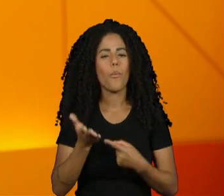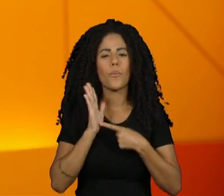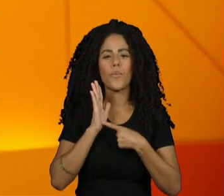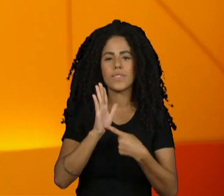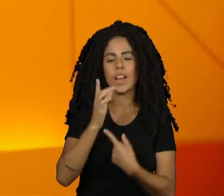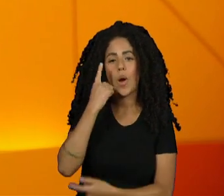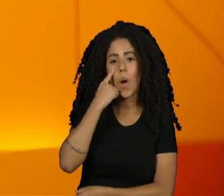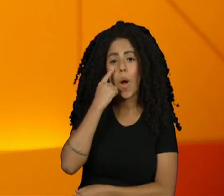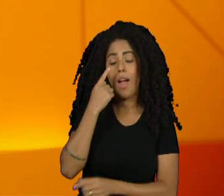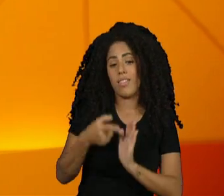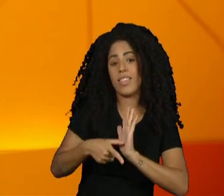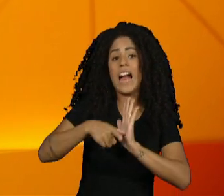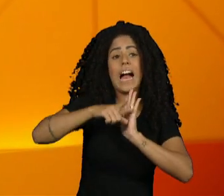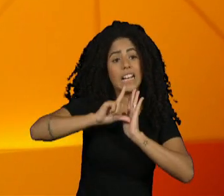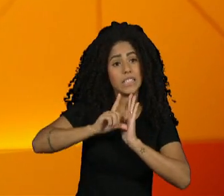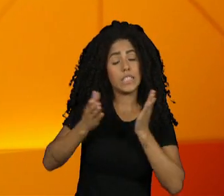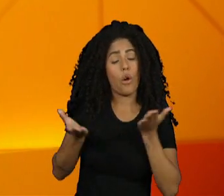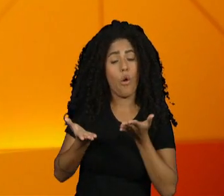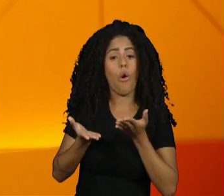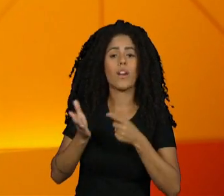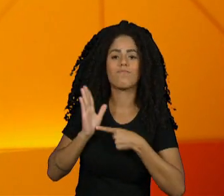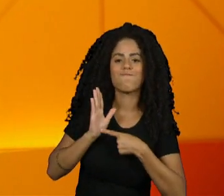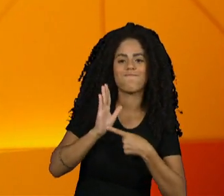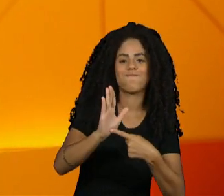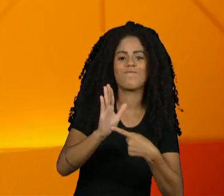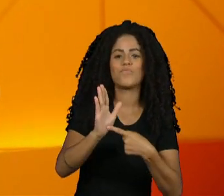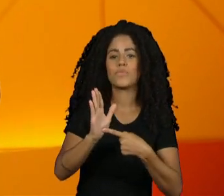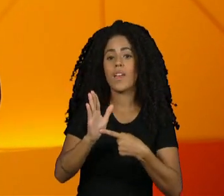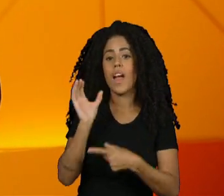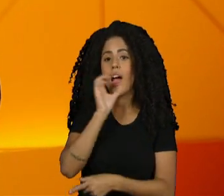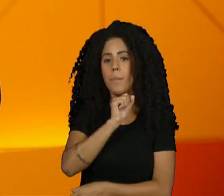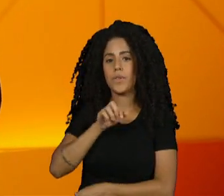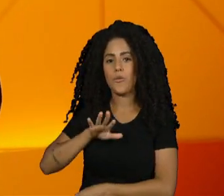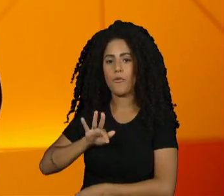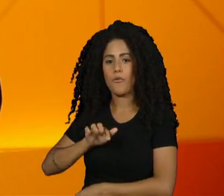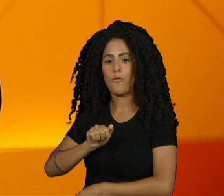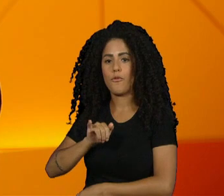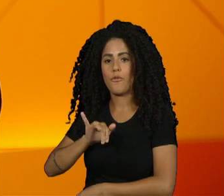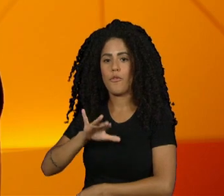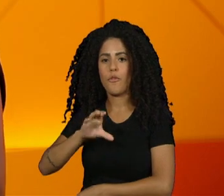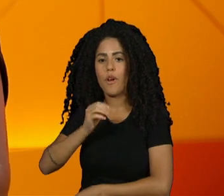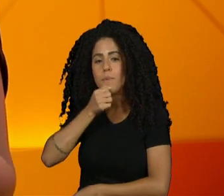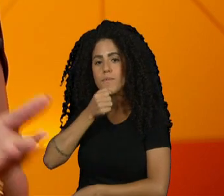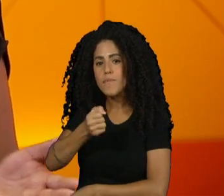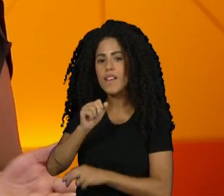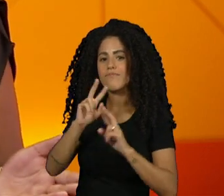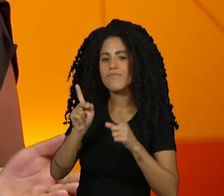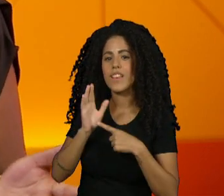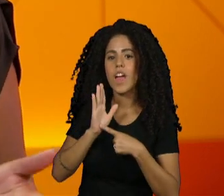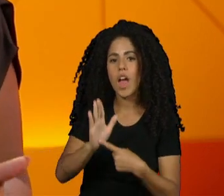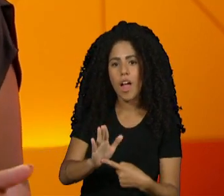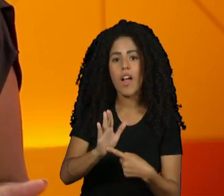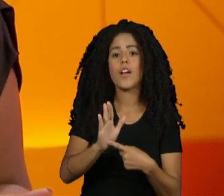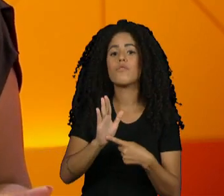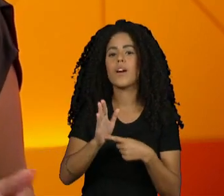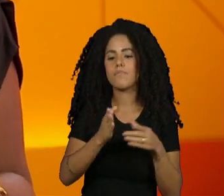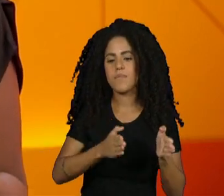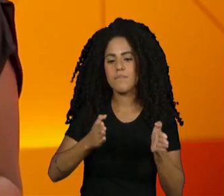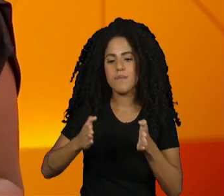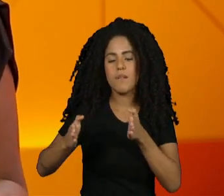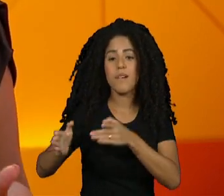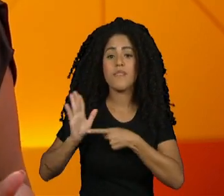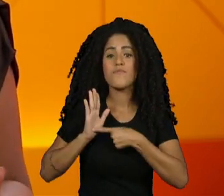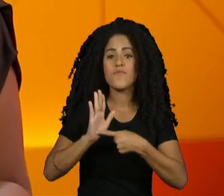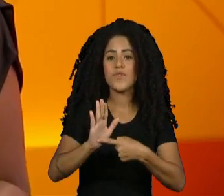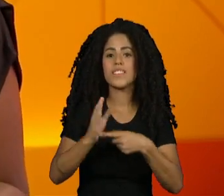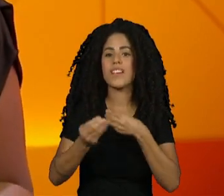Então, antes da nossa primeira reportagem, uma palavrinha do professor Fábio Mariano Borges, que ao longo do programa vai esclarecer para